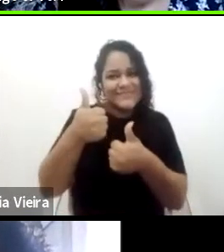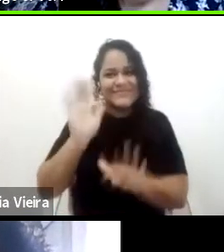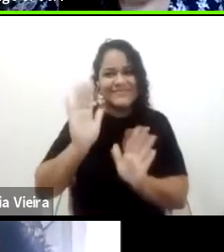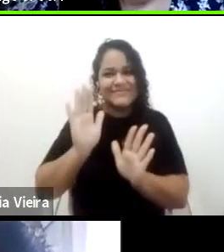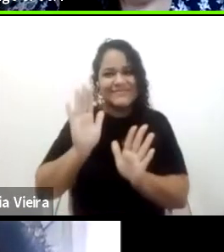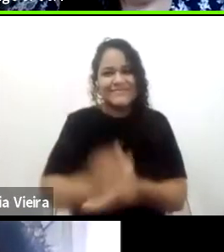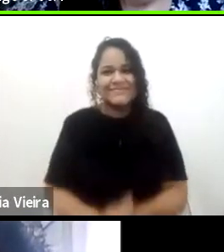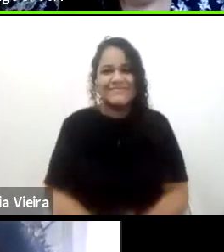Obrigada. Obrigada.